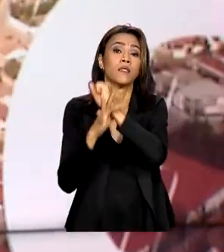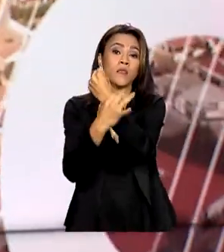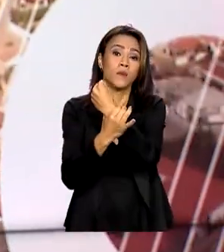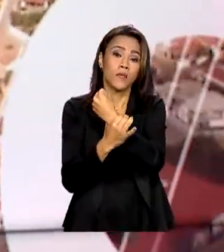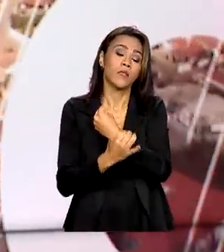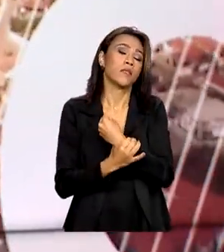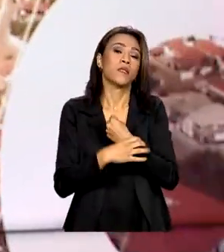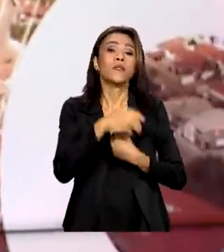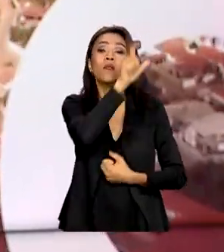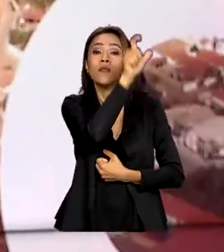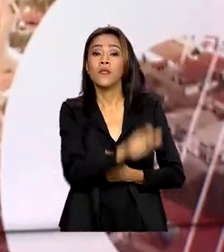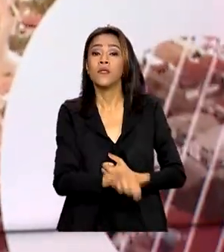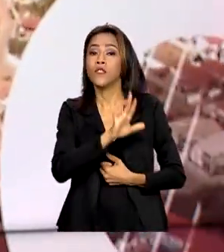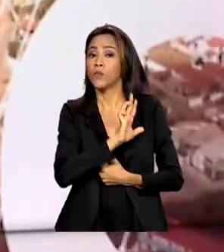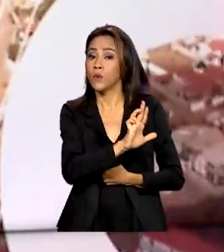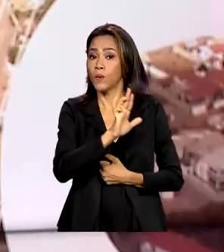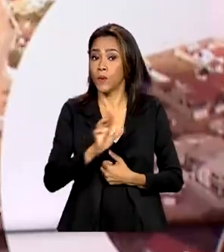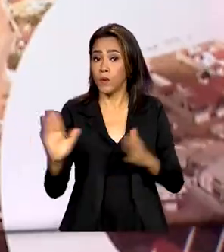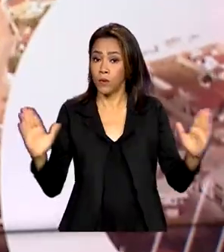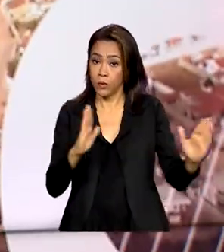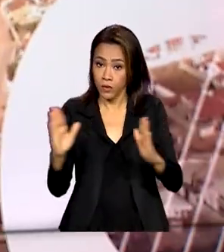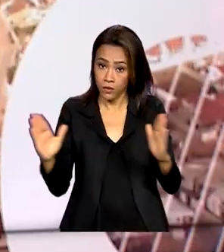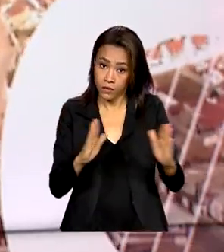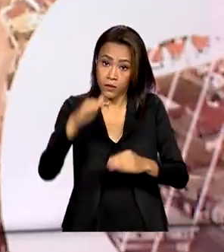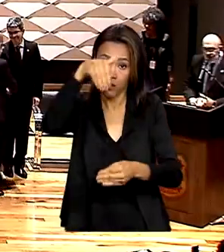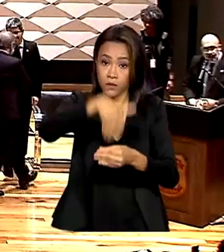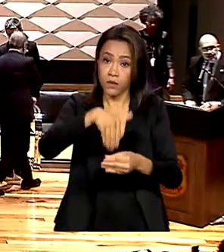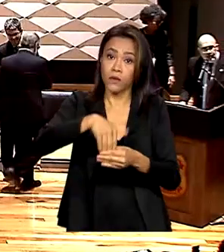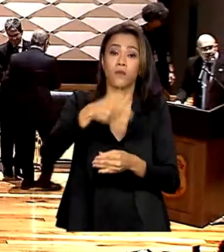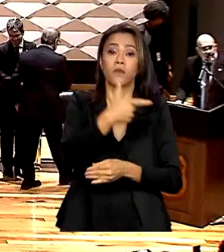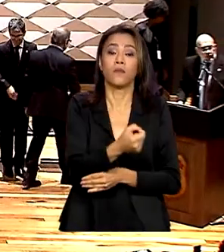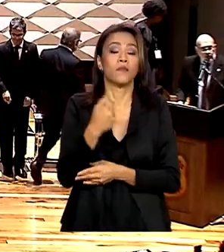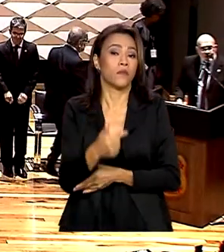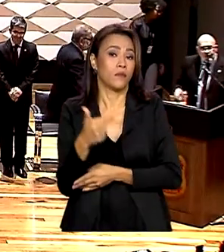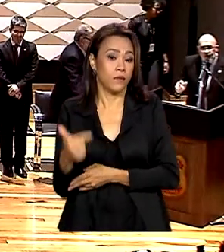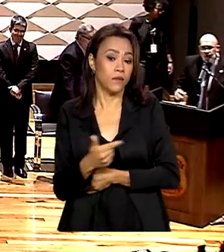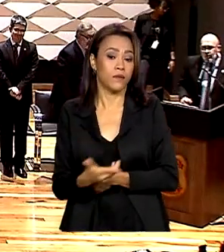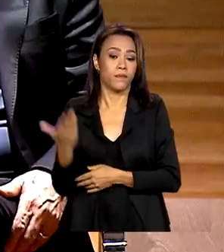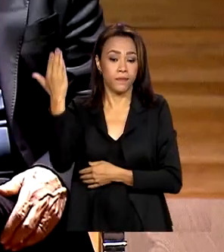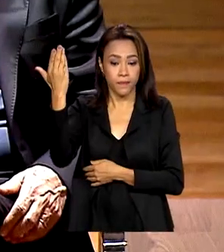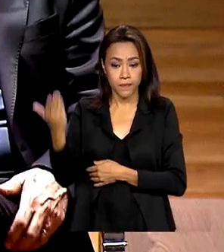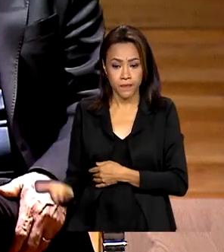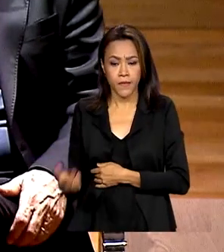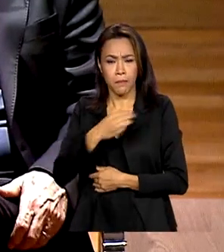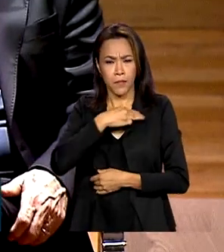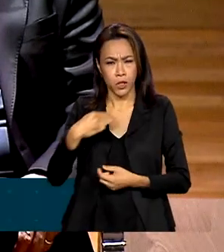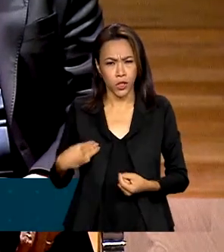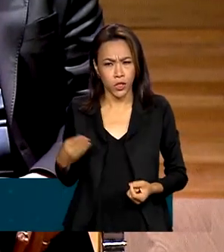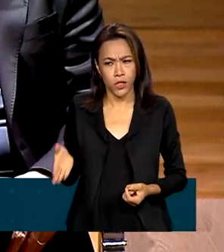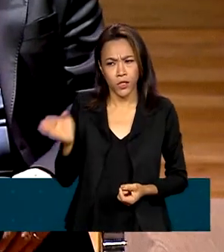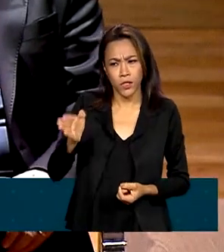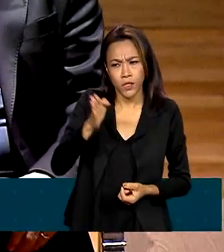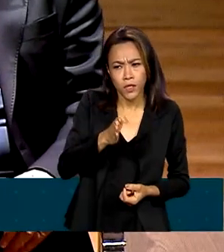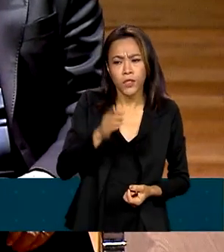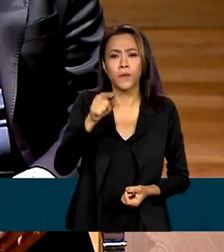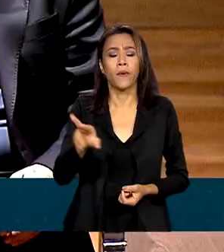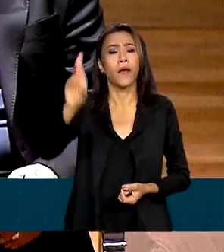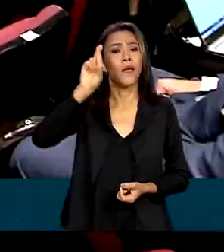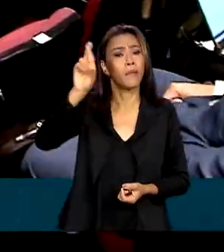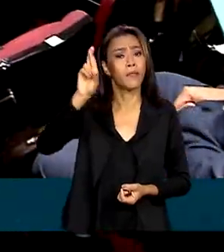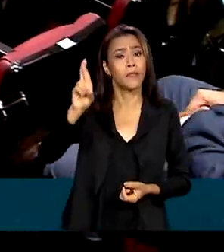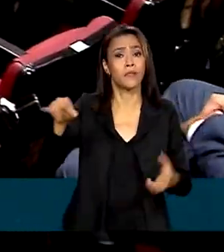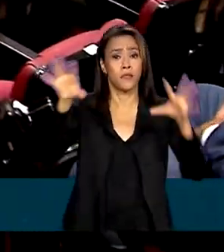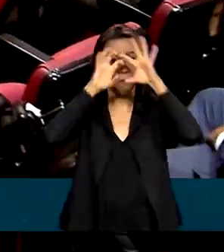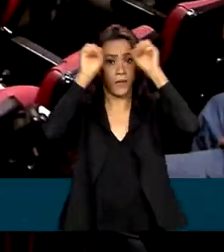presidente Lula durante as eleições de 2022. Ministros de Estado, representantes do Supremo Tribunal Federal,